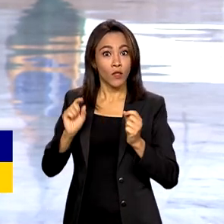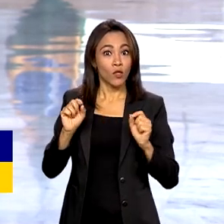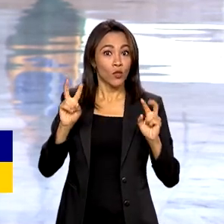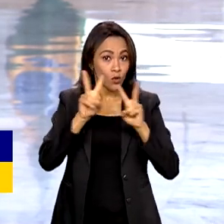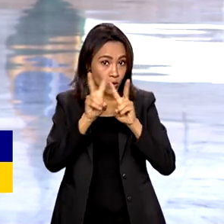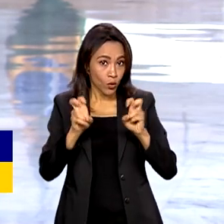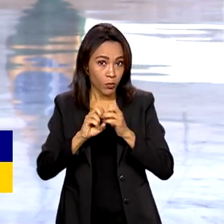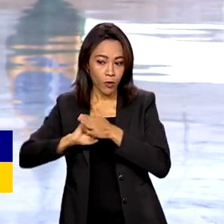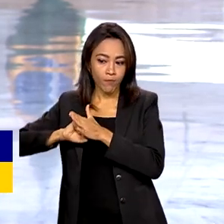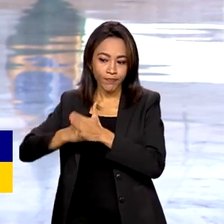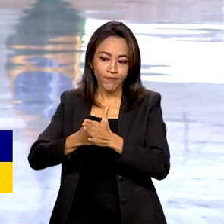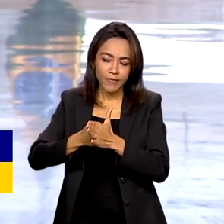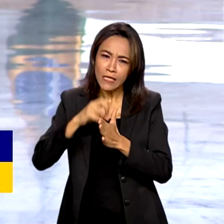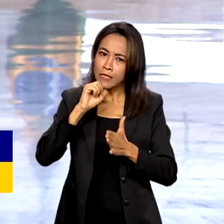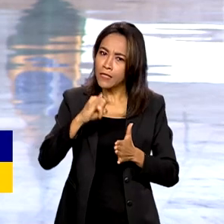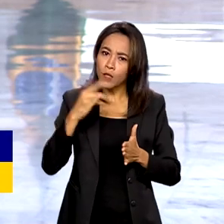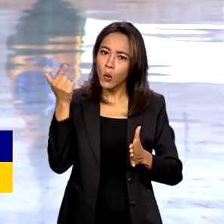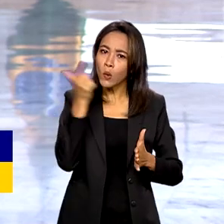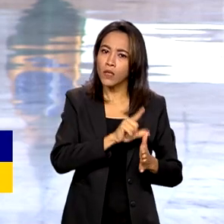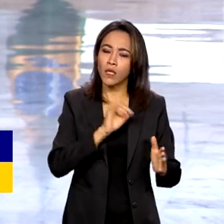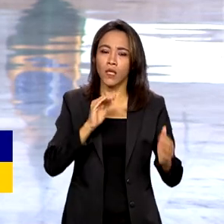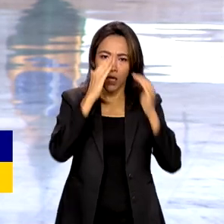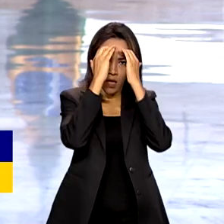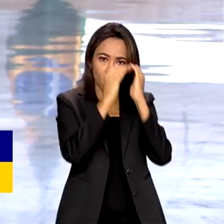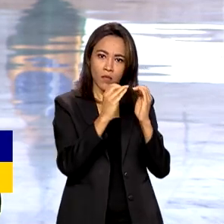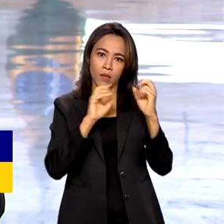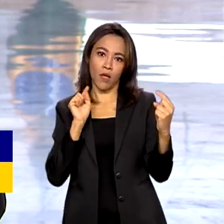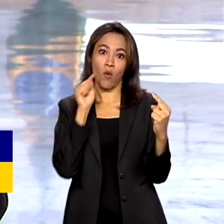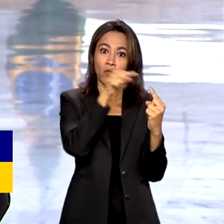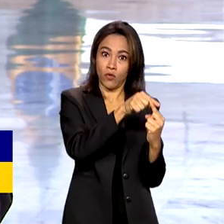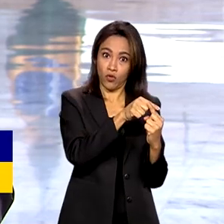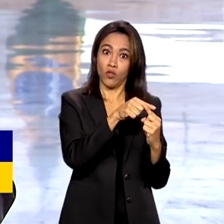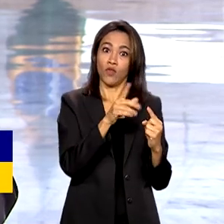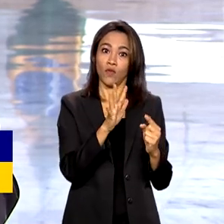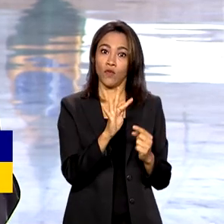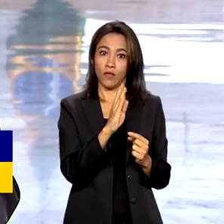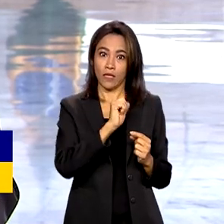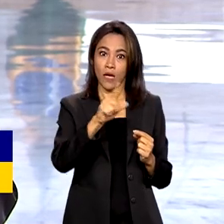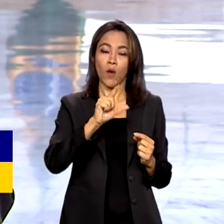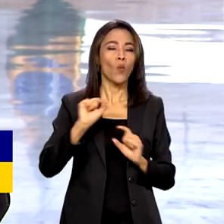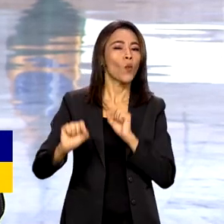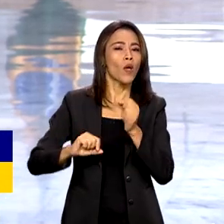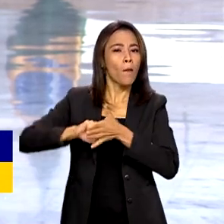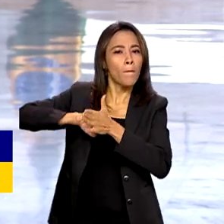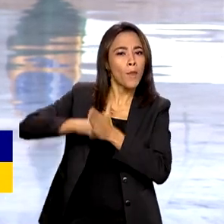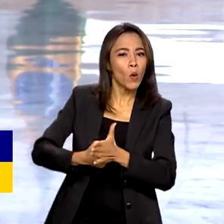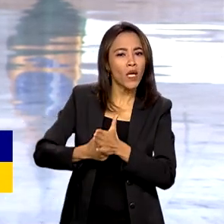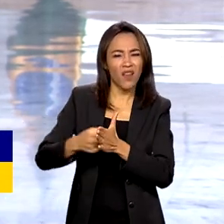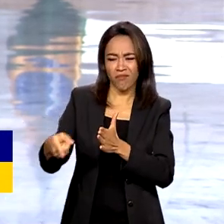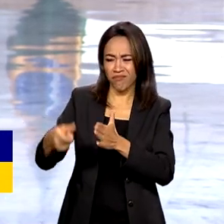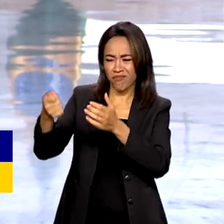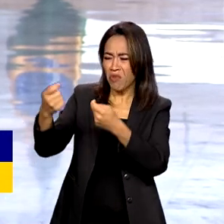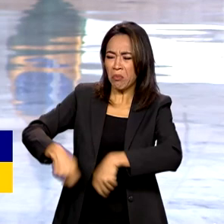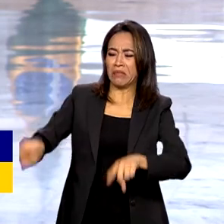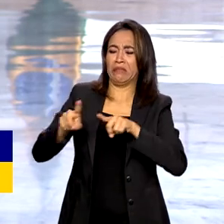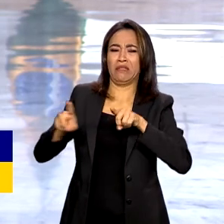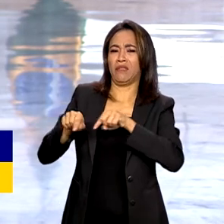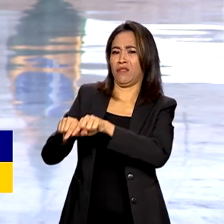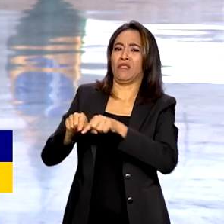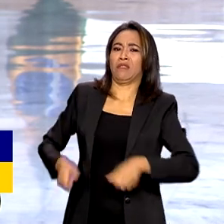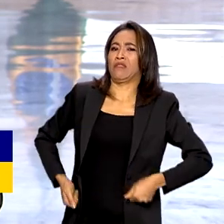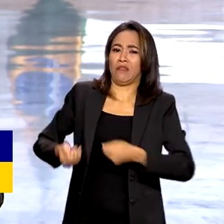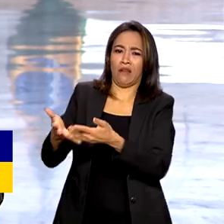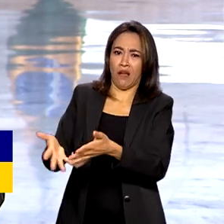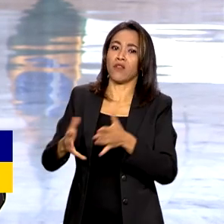descumprimento da meta fiscal. Nesse caso, ele previu o bloqueio de despesas não obrigatórias. E ainda